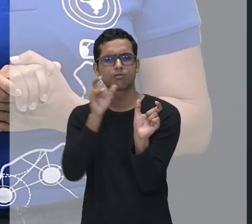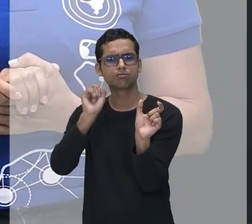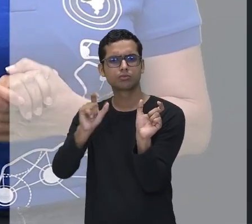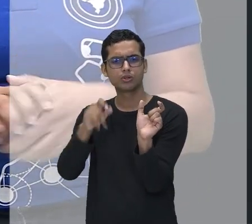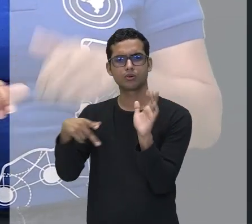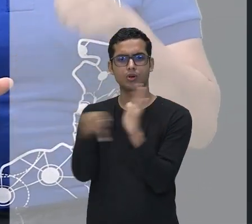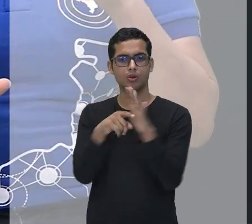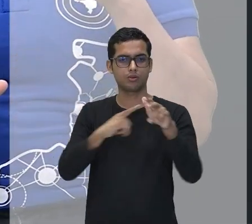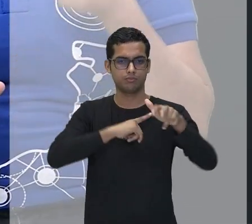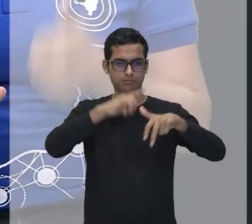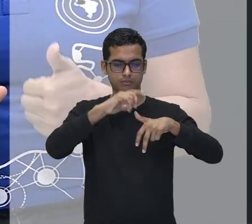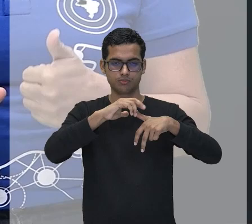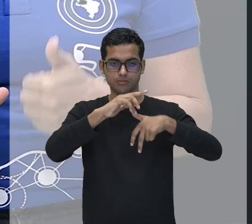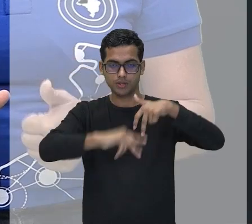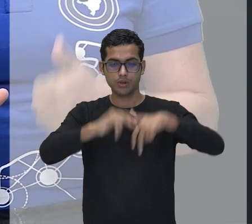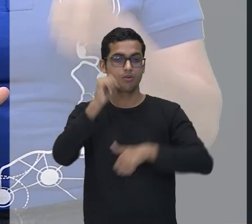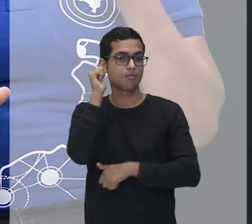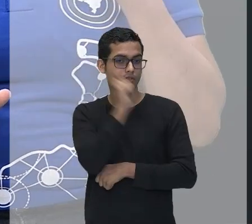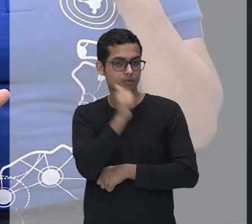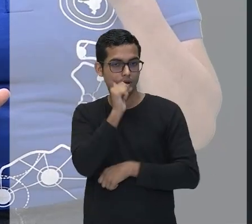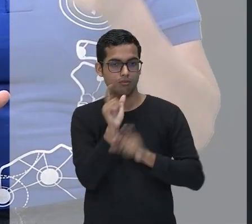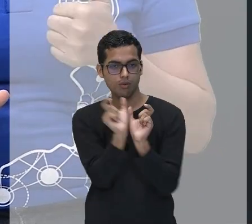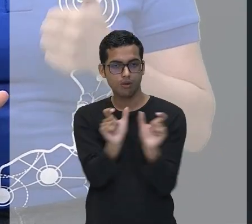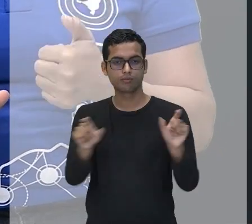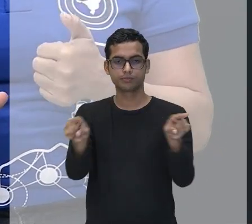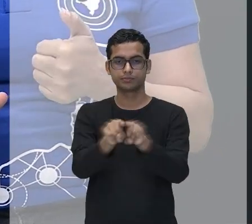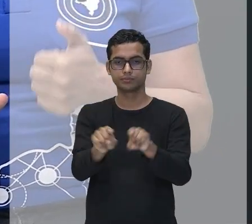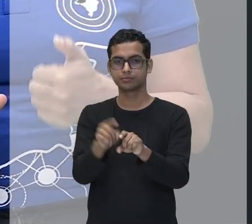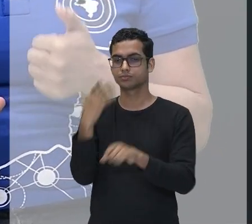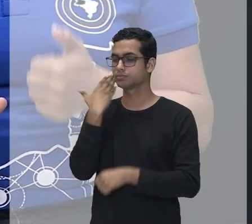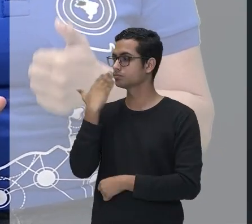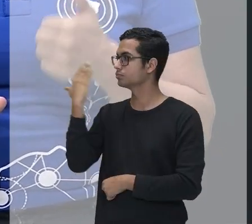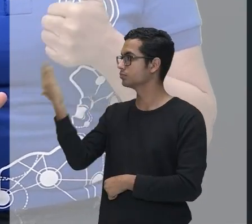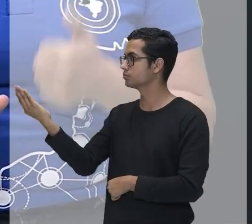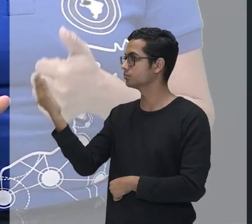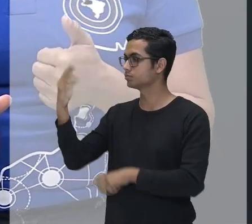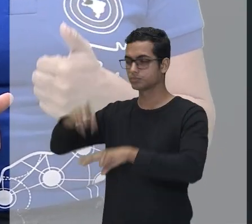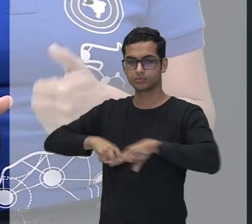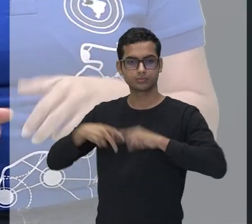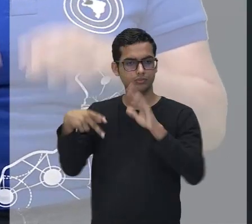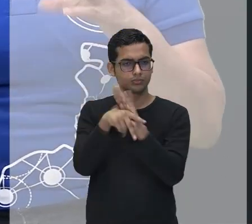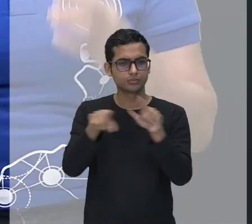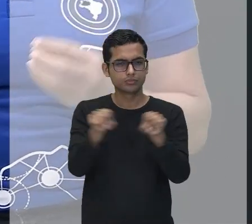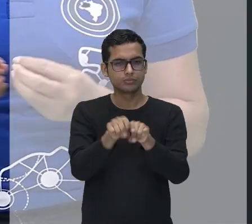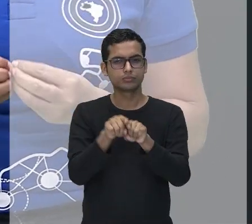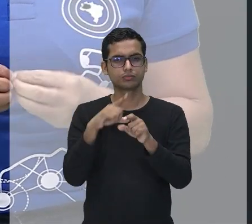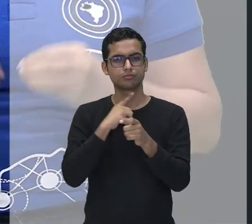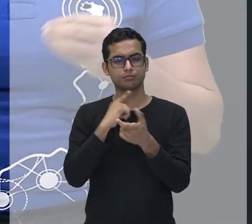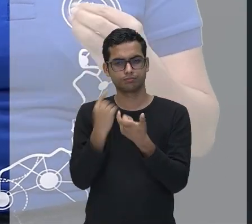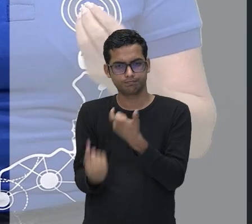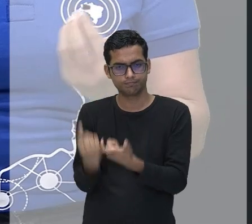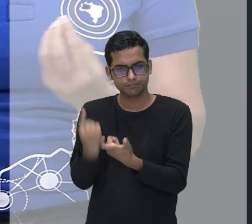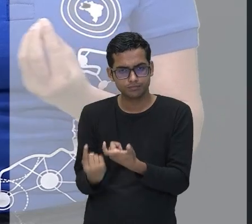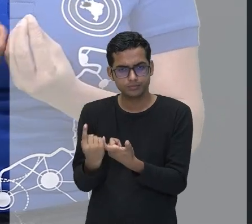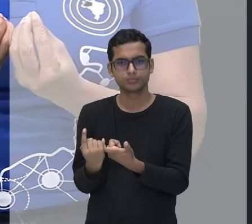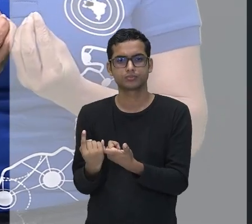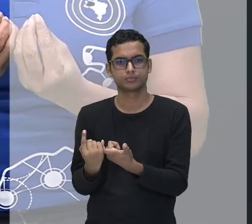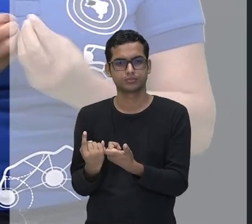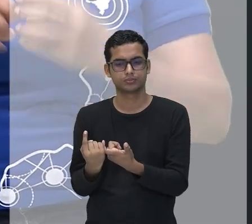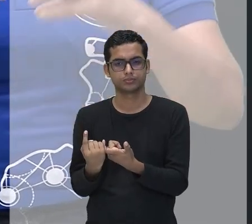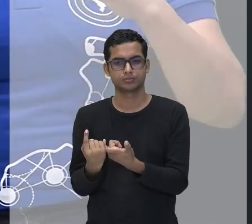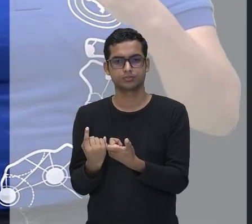acontecer. Ou ficar no singular, esse adjetivo, que ele está fazendo o papel de adjunto